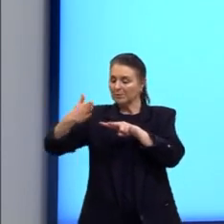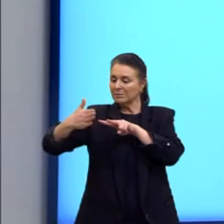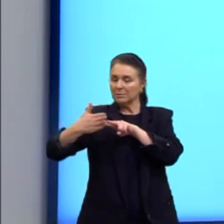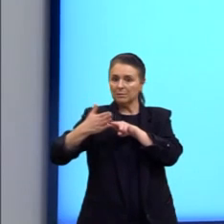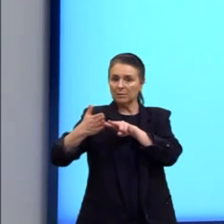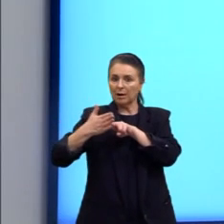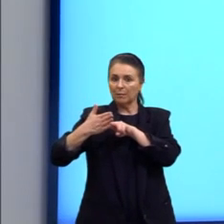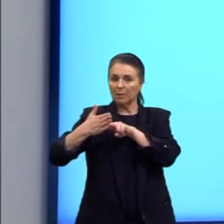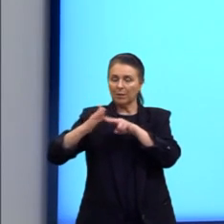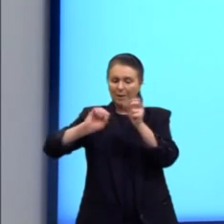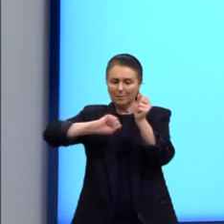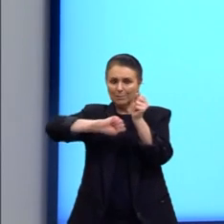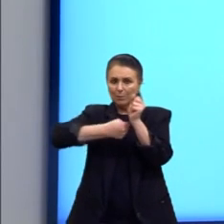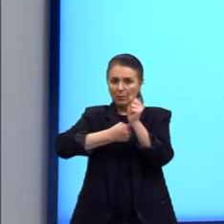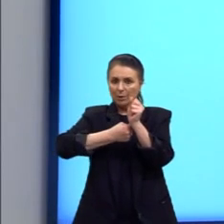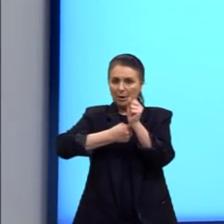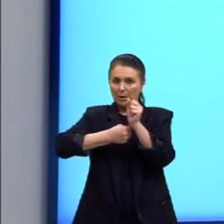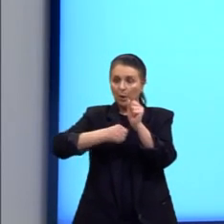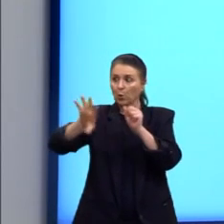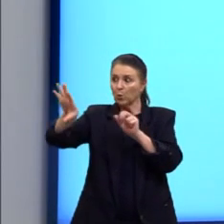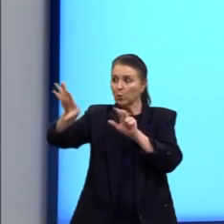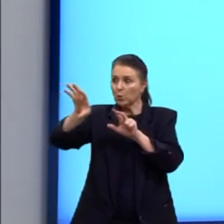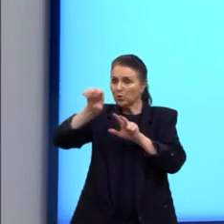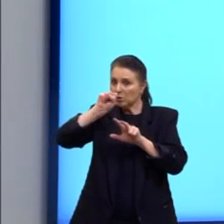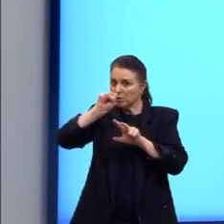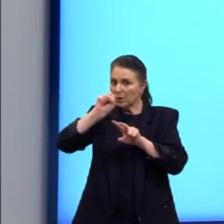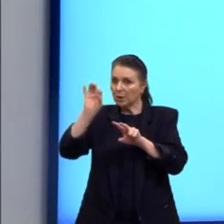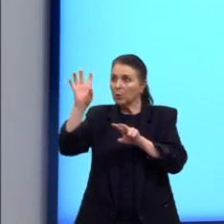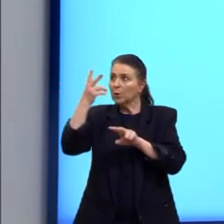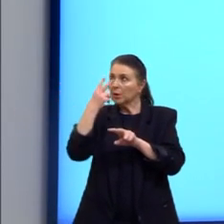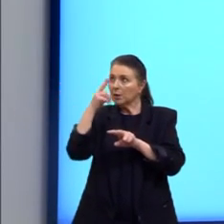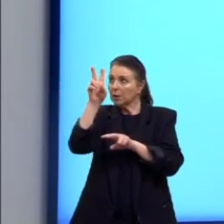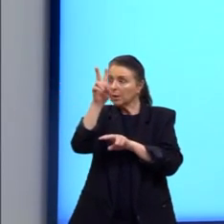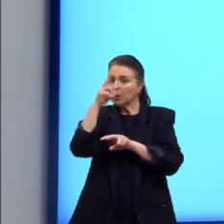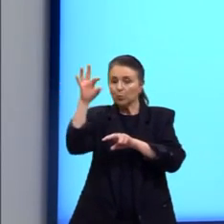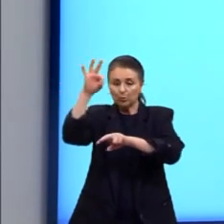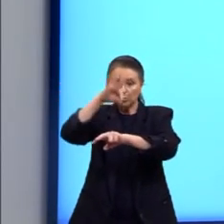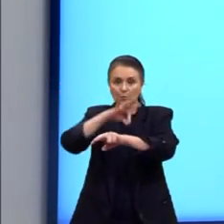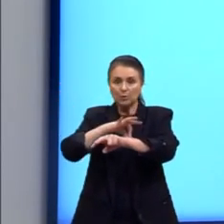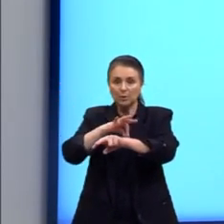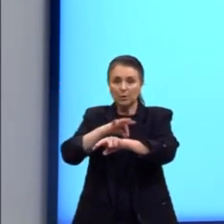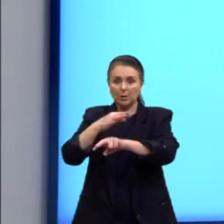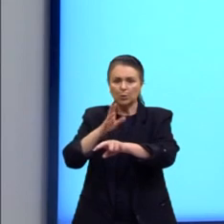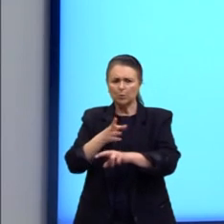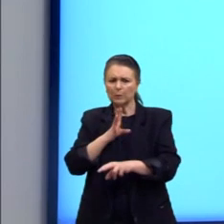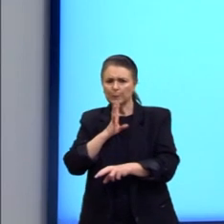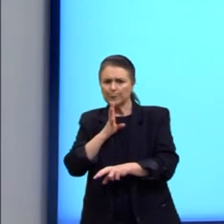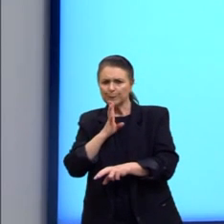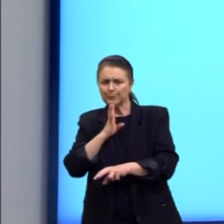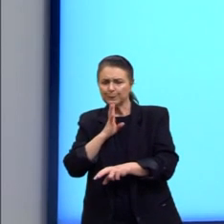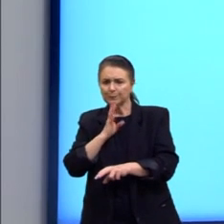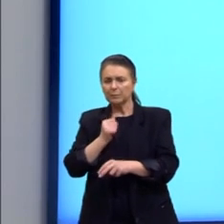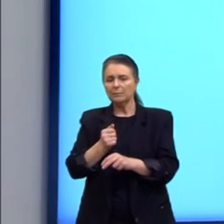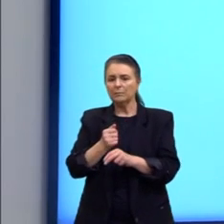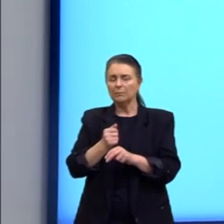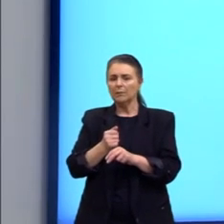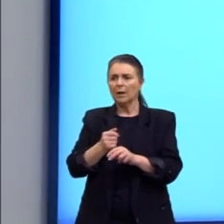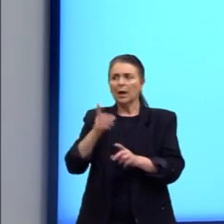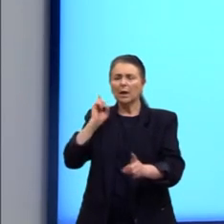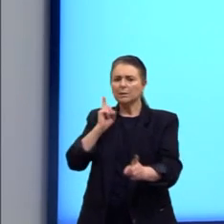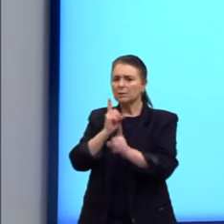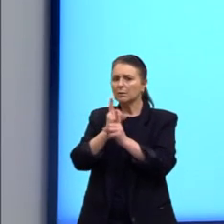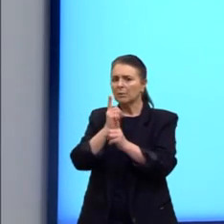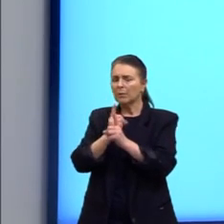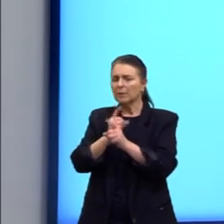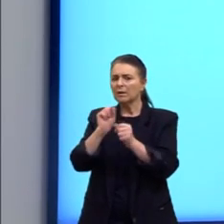a detecção de odores que os mosquitos reconhecem. Essa descoberta possibilita, por exemplo,